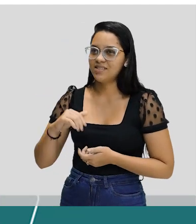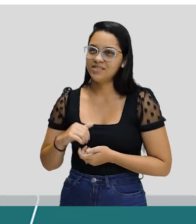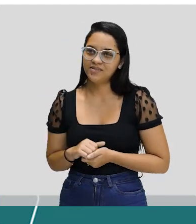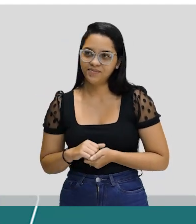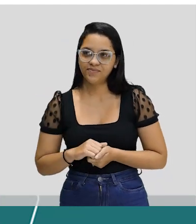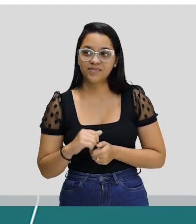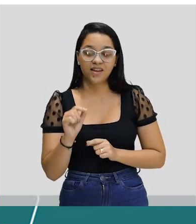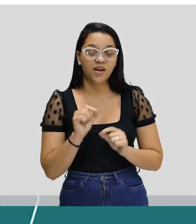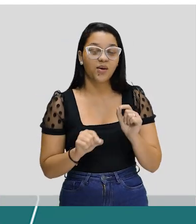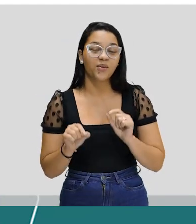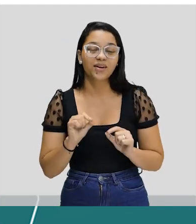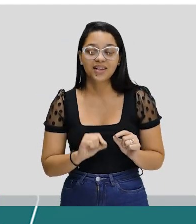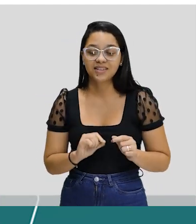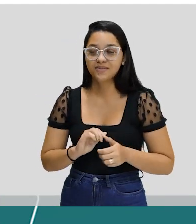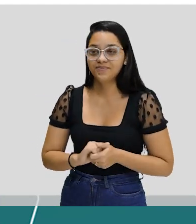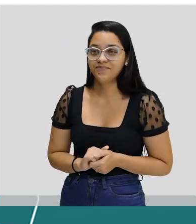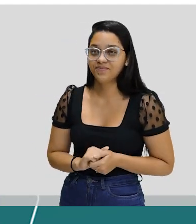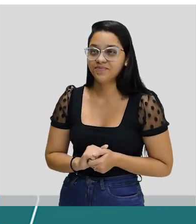Elas são.